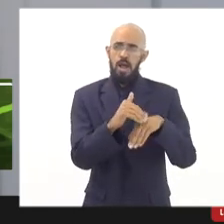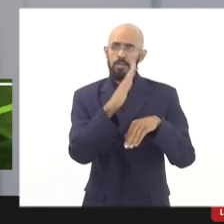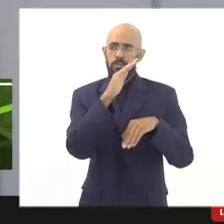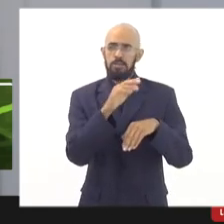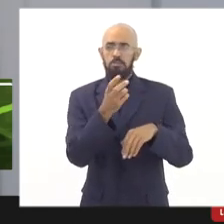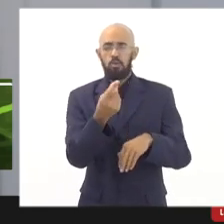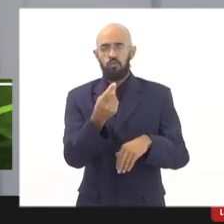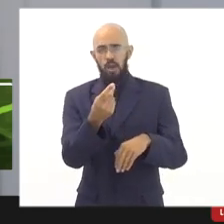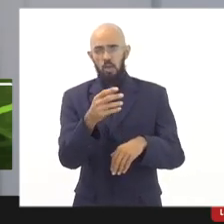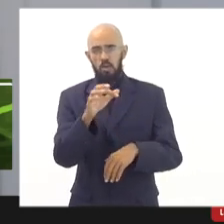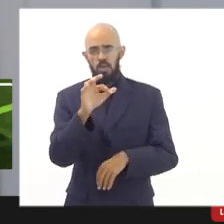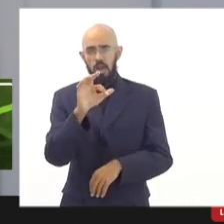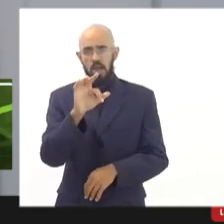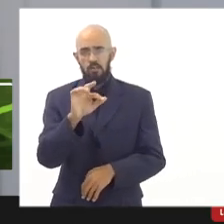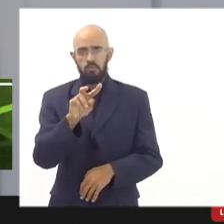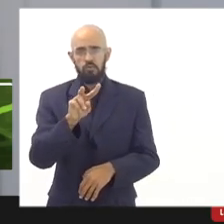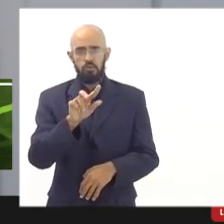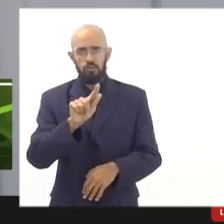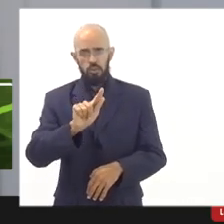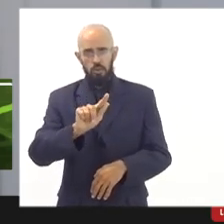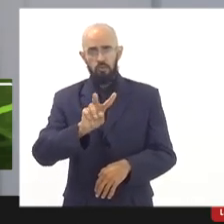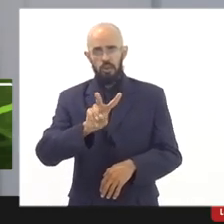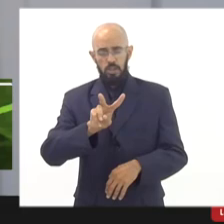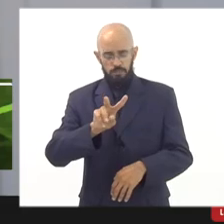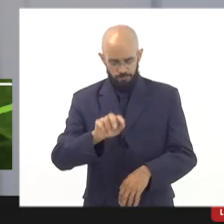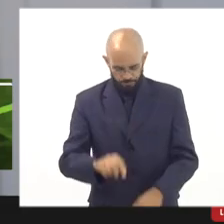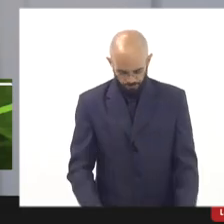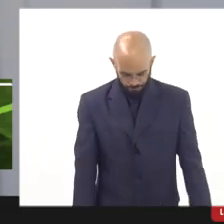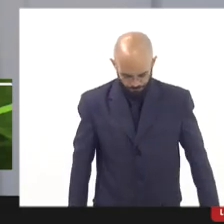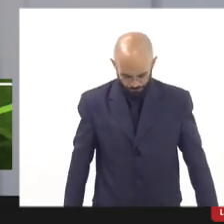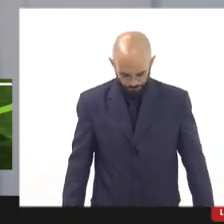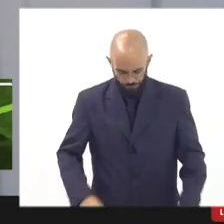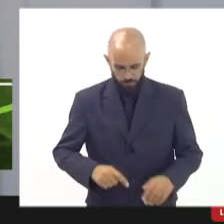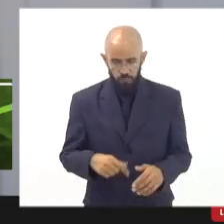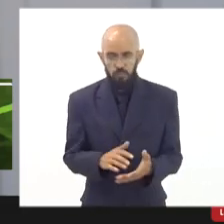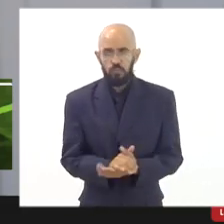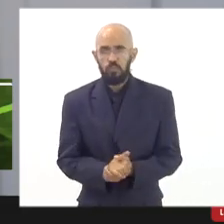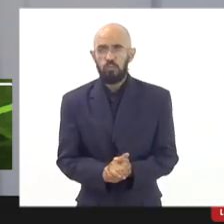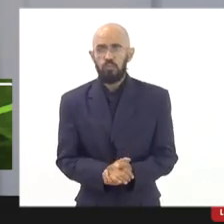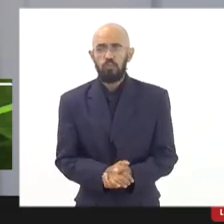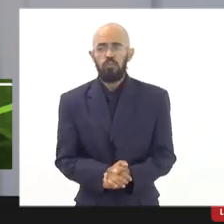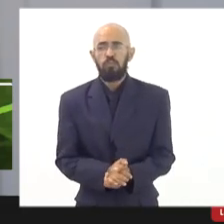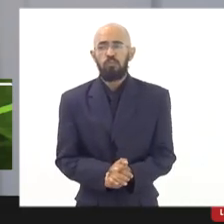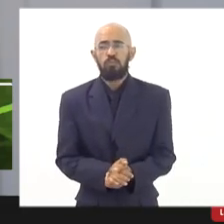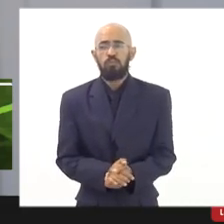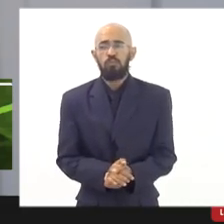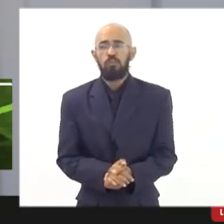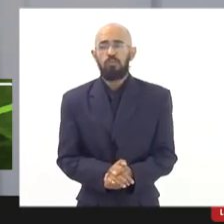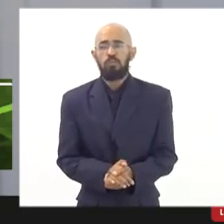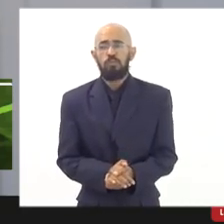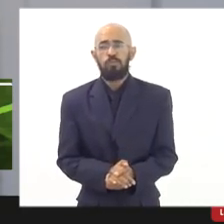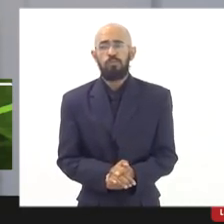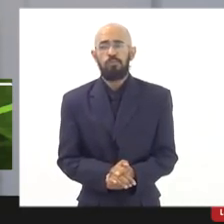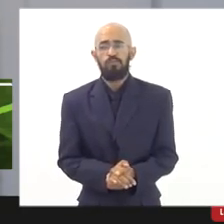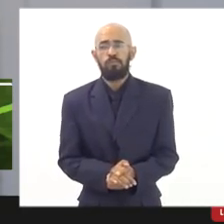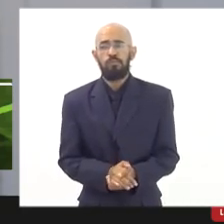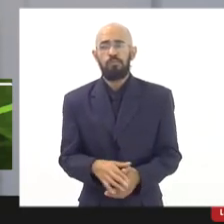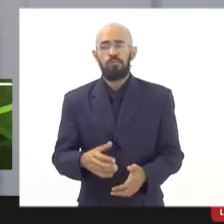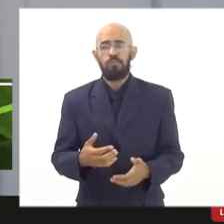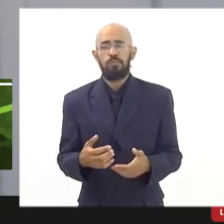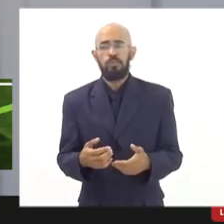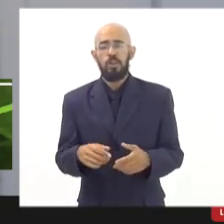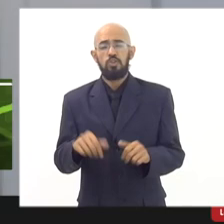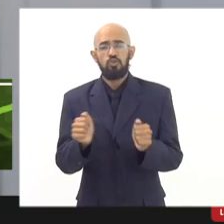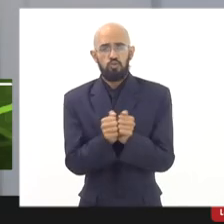valor da FGB. nós com permanente diálogo com o com o diretor da